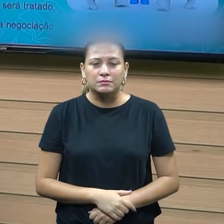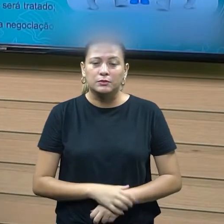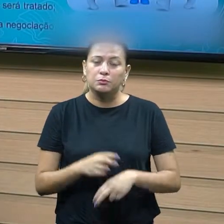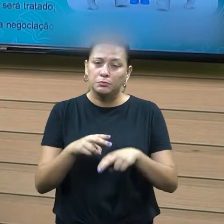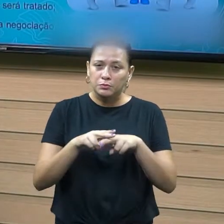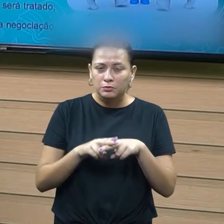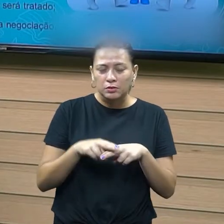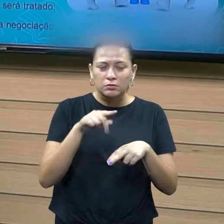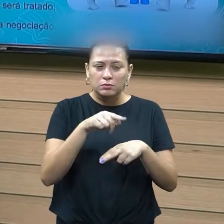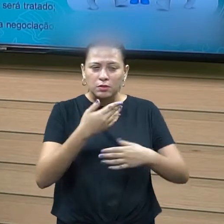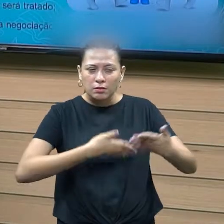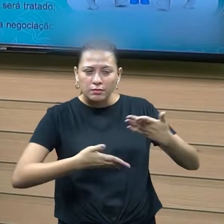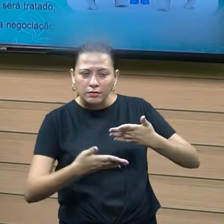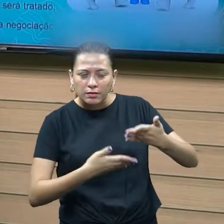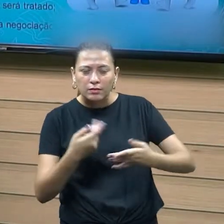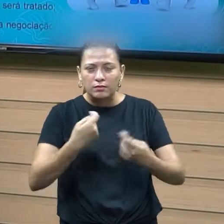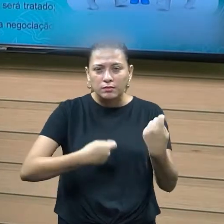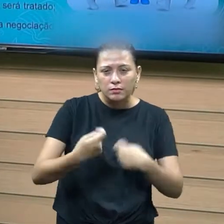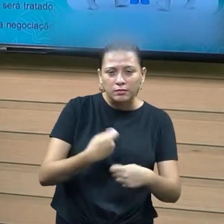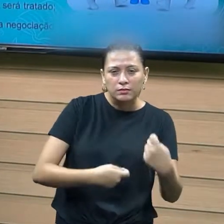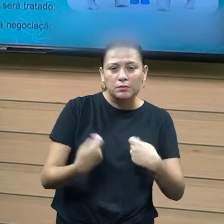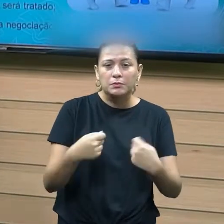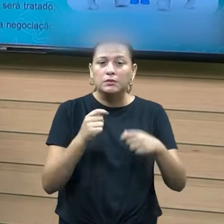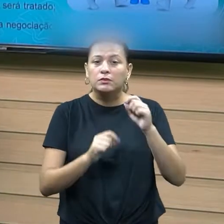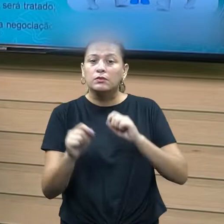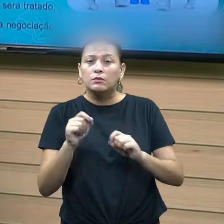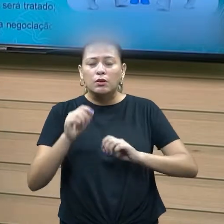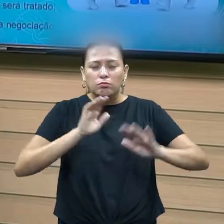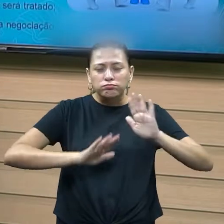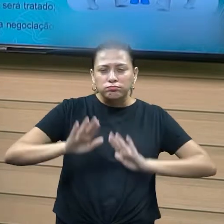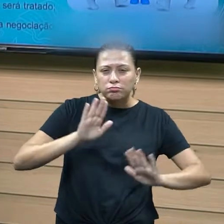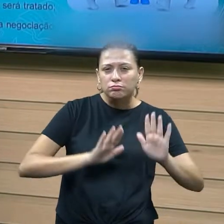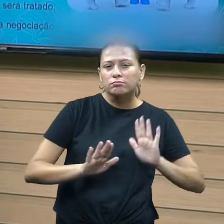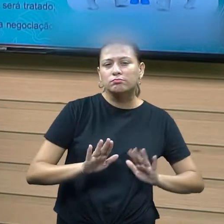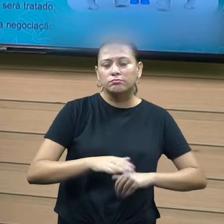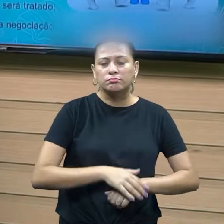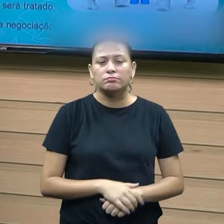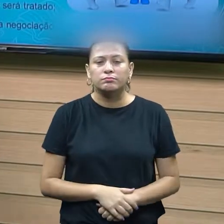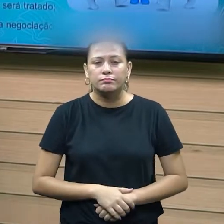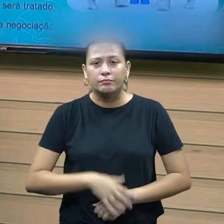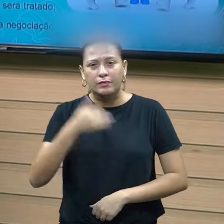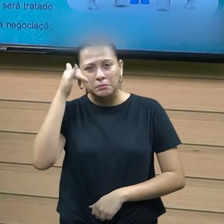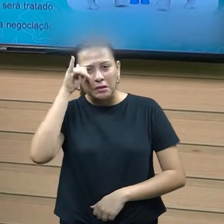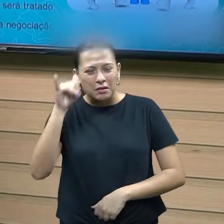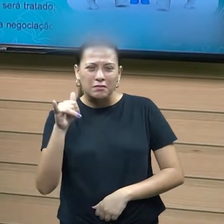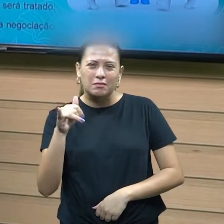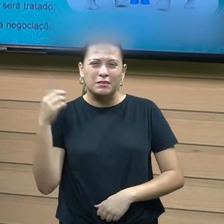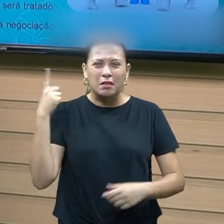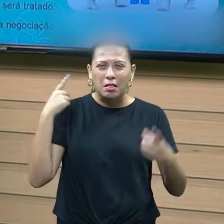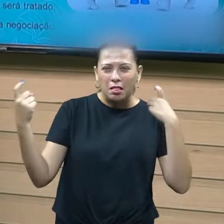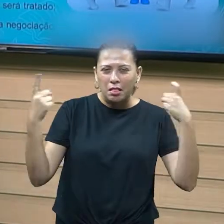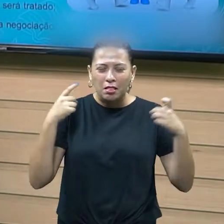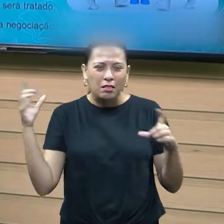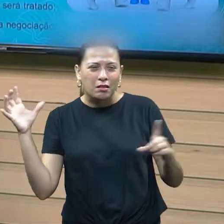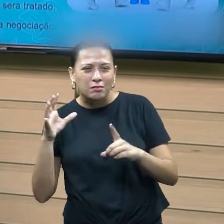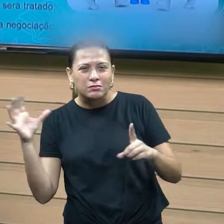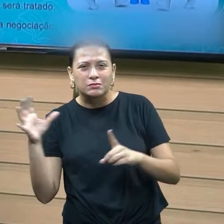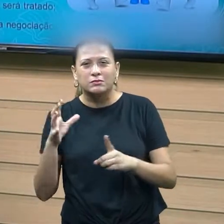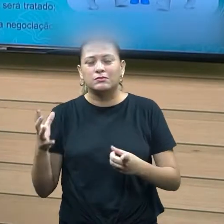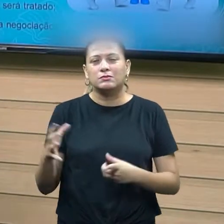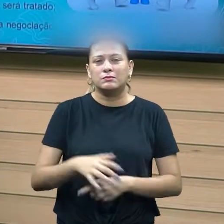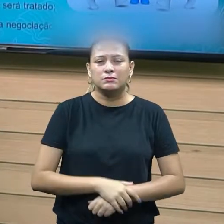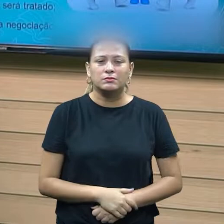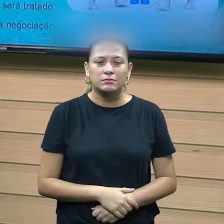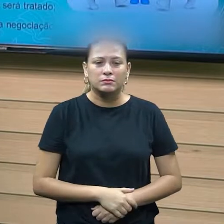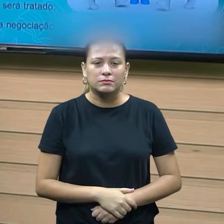está se tratando, a gente tem que ter um certo cuidado para que não possa ter ruído nesse processo, né. A gente tem que